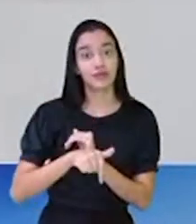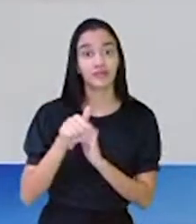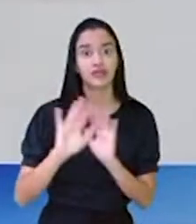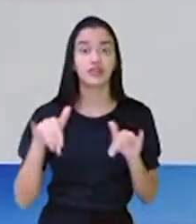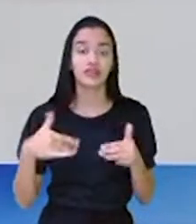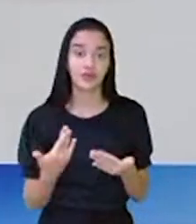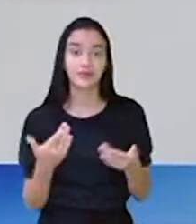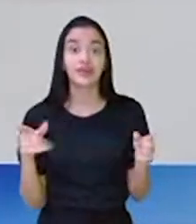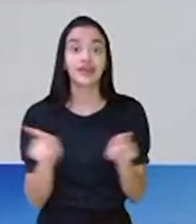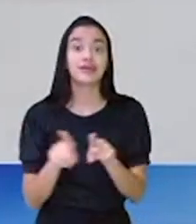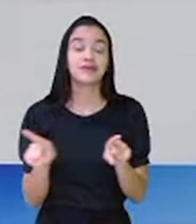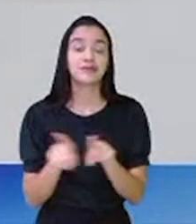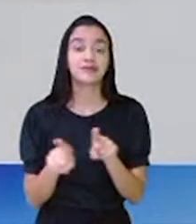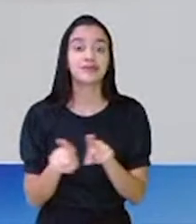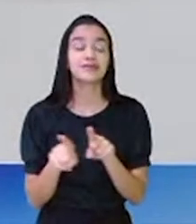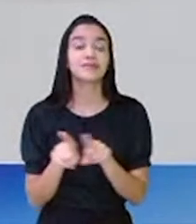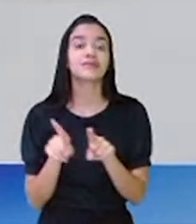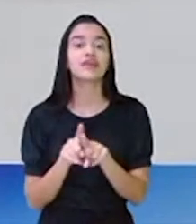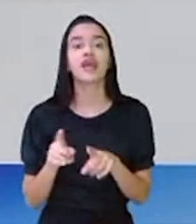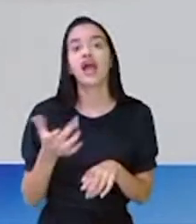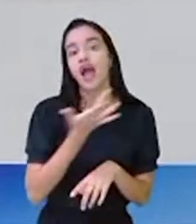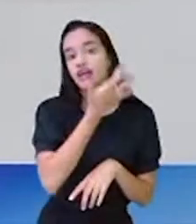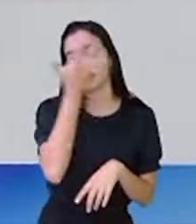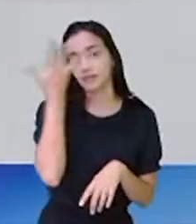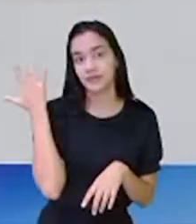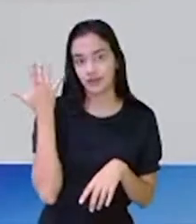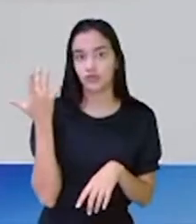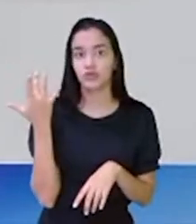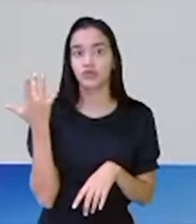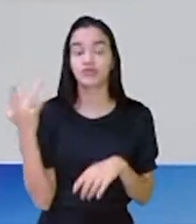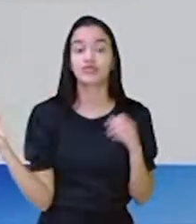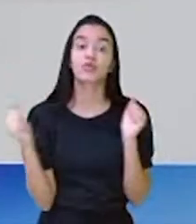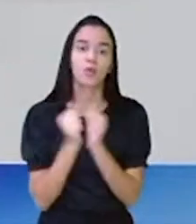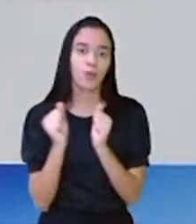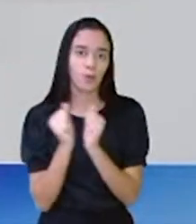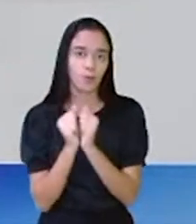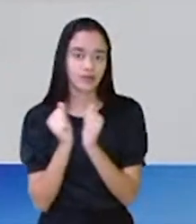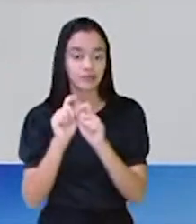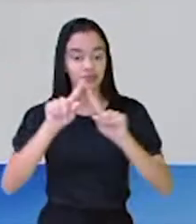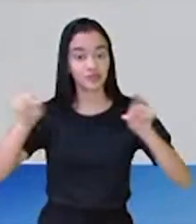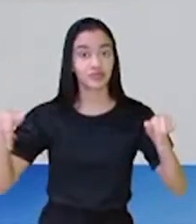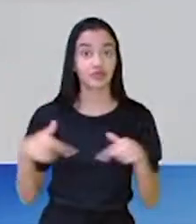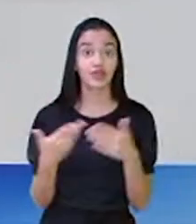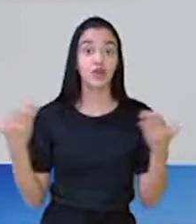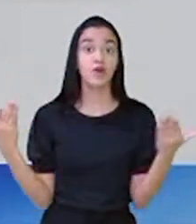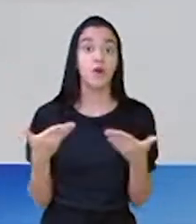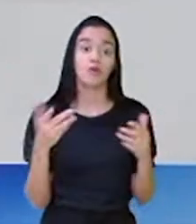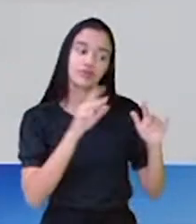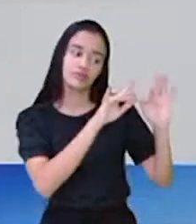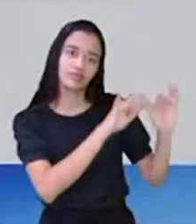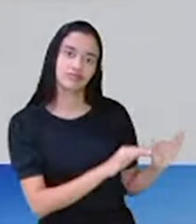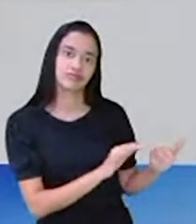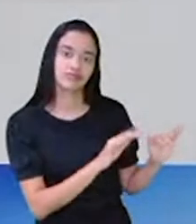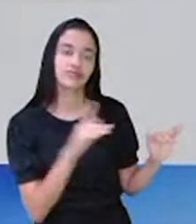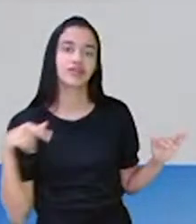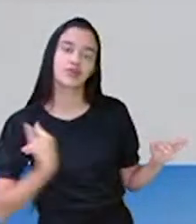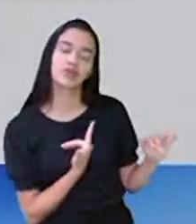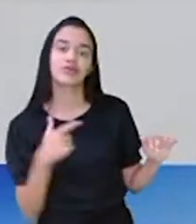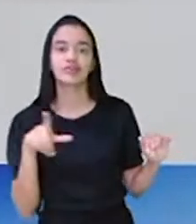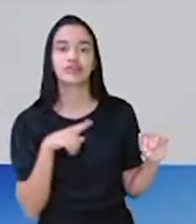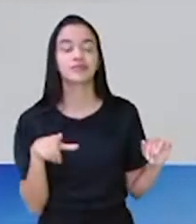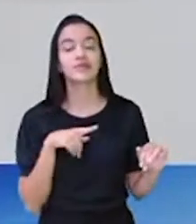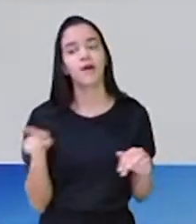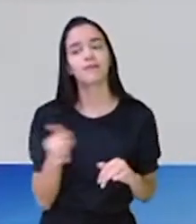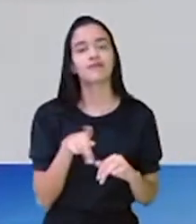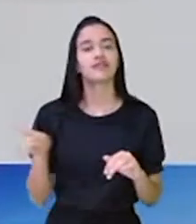posso deixar de apresentar as pessoas que estão comigo no estúdio. Hoje, no chat, nós temos uma professora